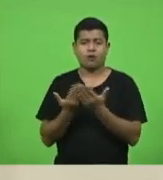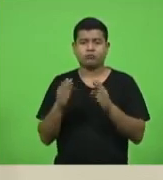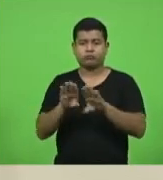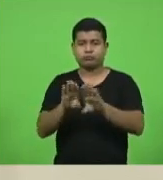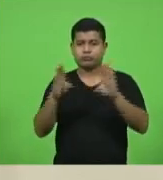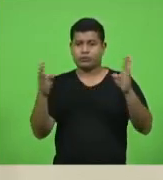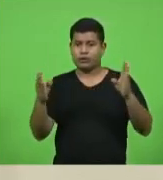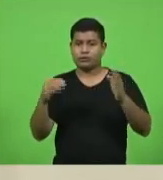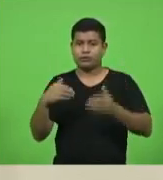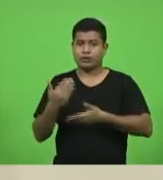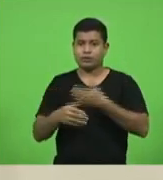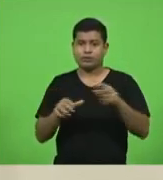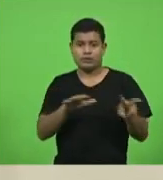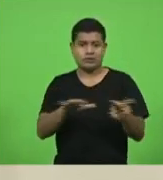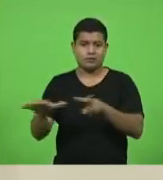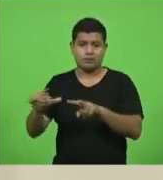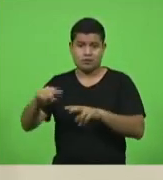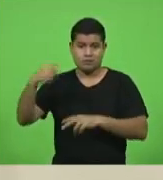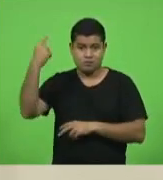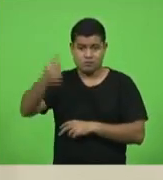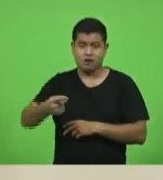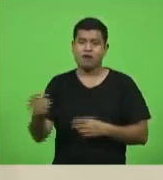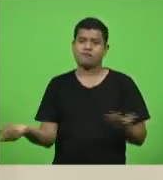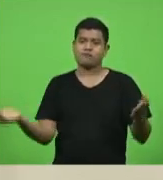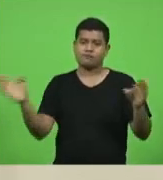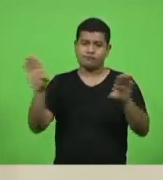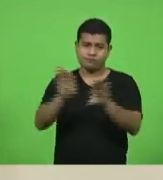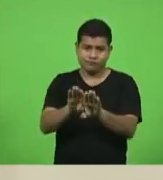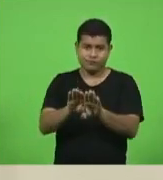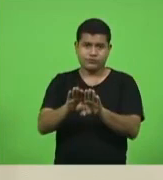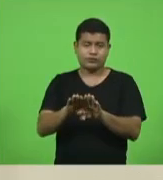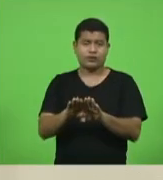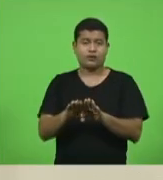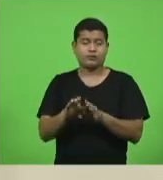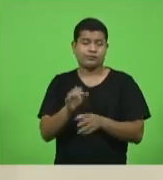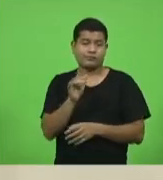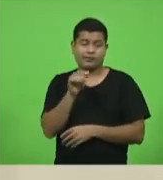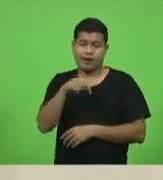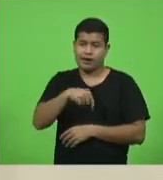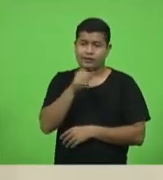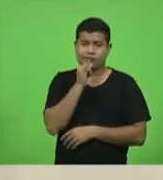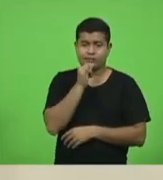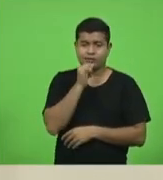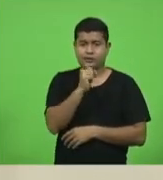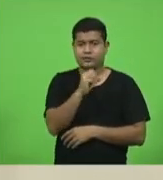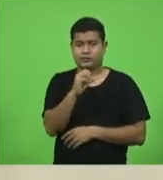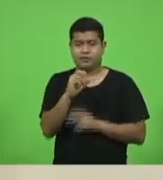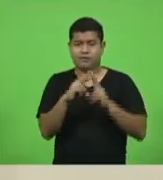fecharam na semana seguinte, é o caso de escolas aqui de Florianópolis, de Joinville, de Chapecó,